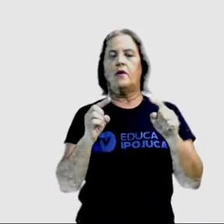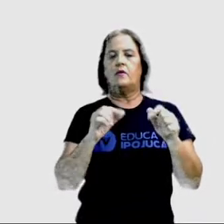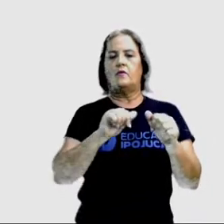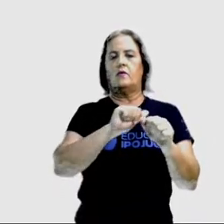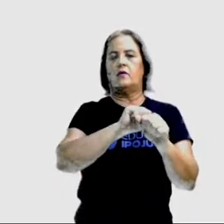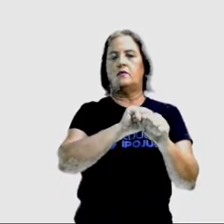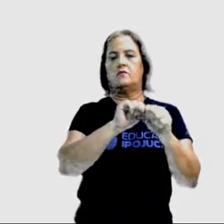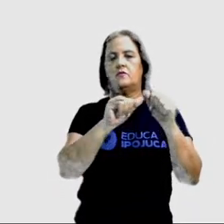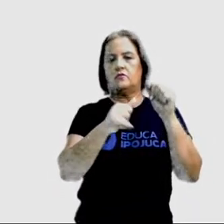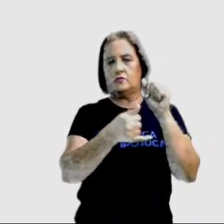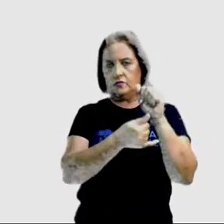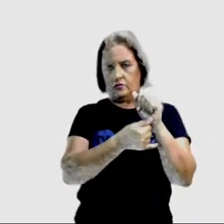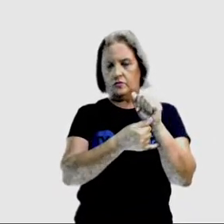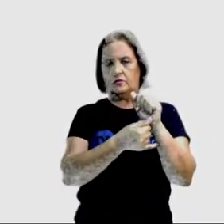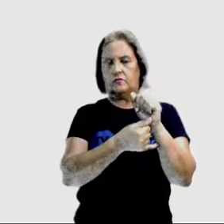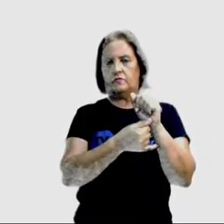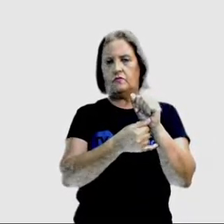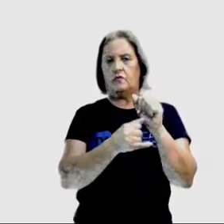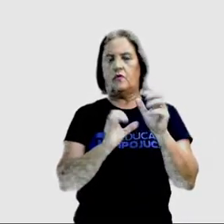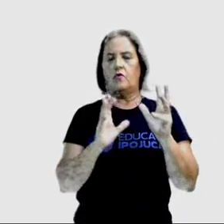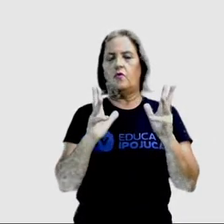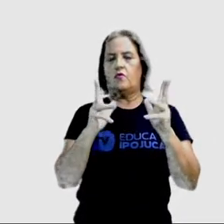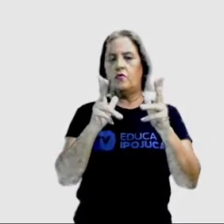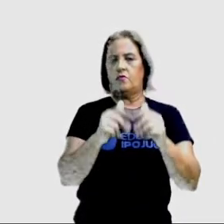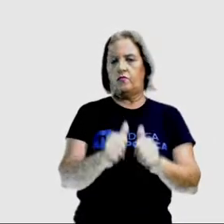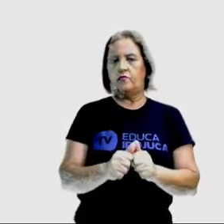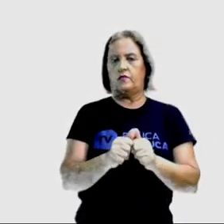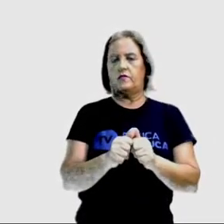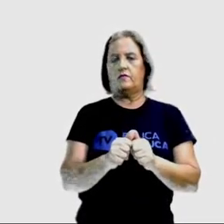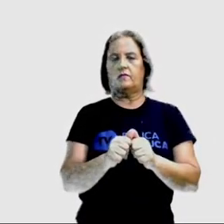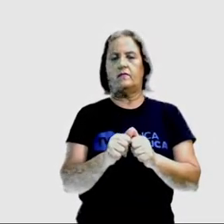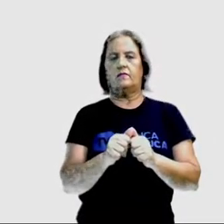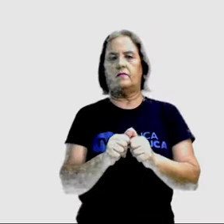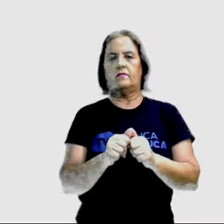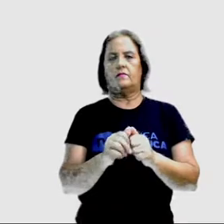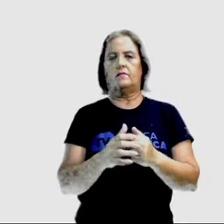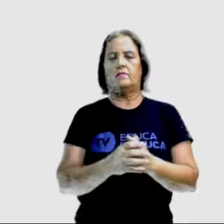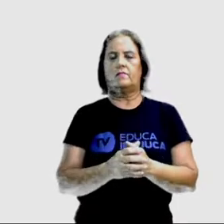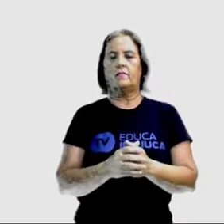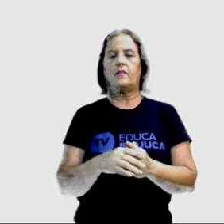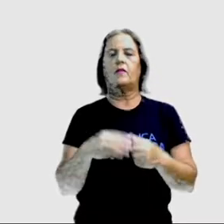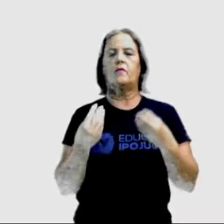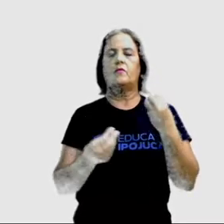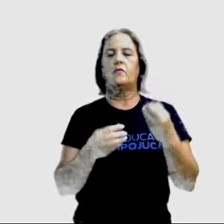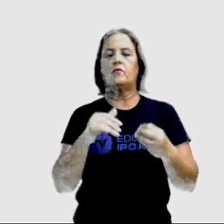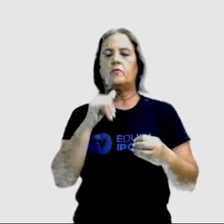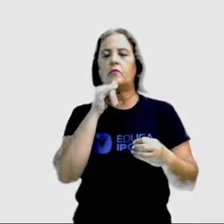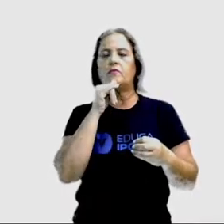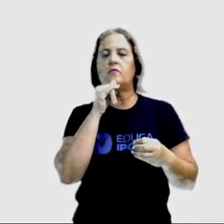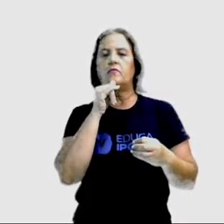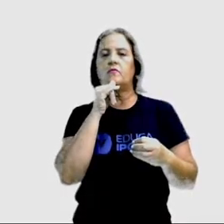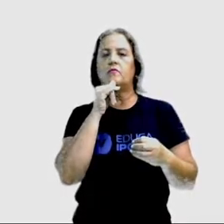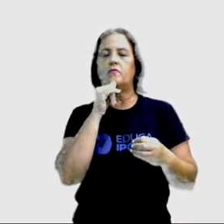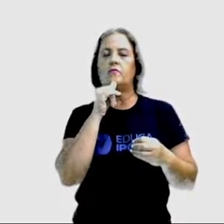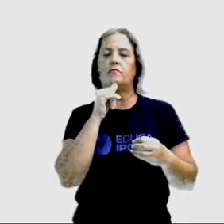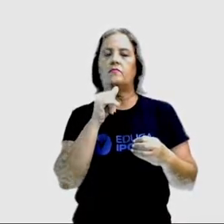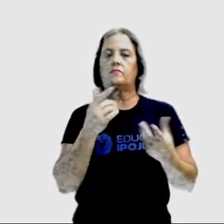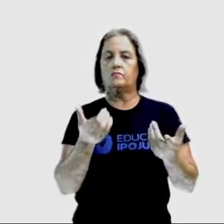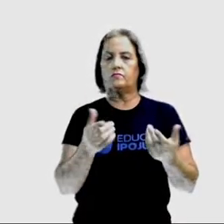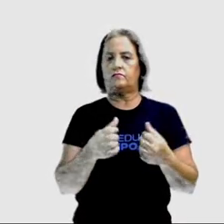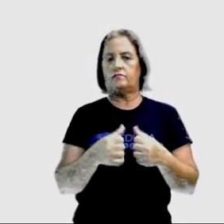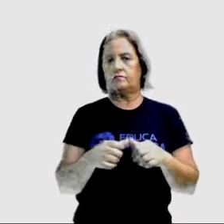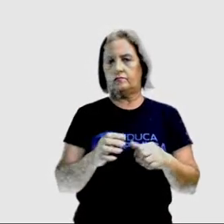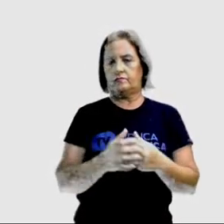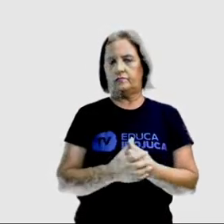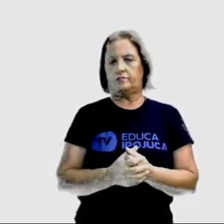o finalzinho aí, est. Como é que ficaria nos exemplos? Nós temos aqui, the Volga is the